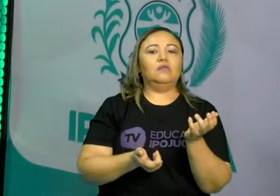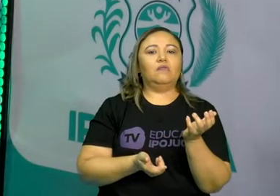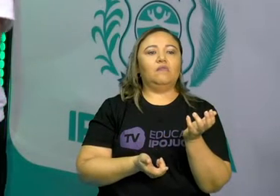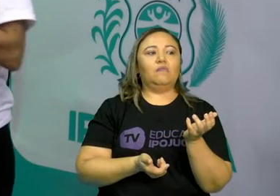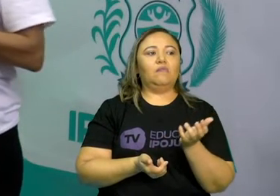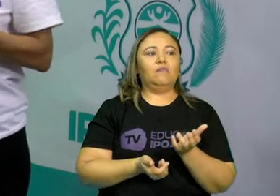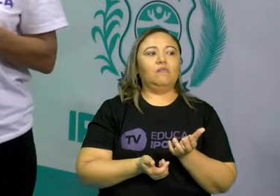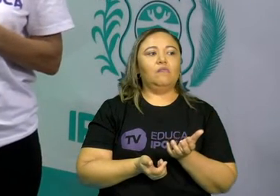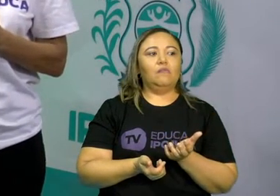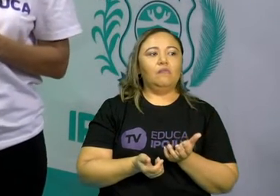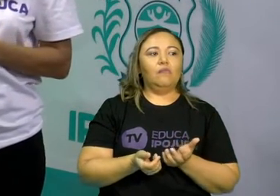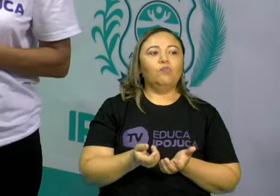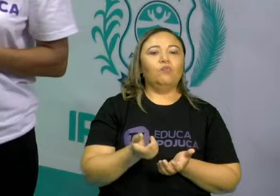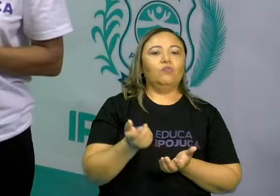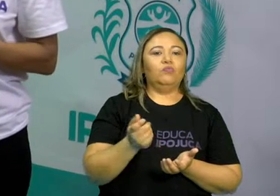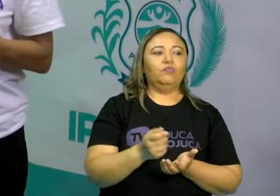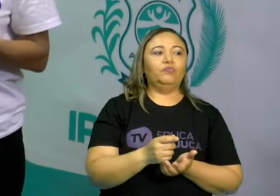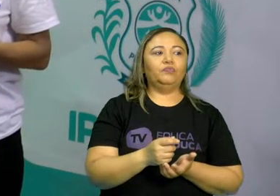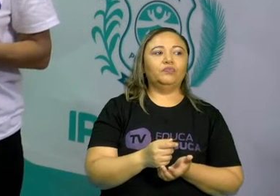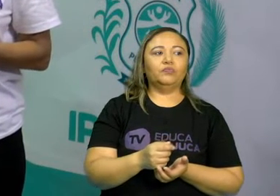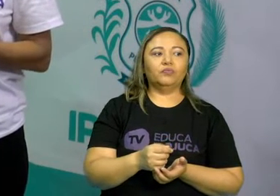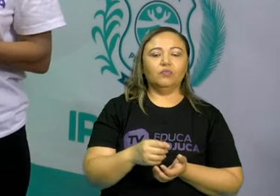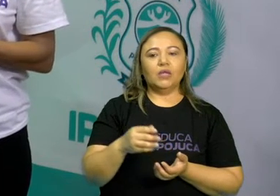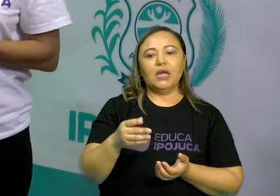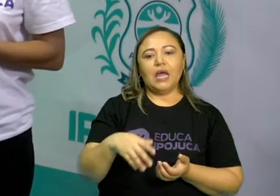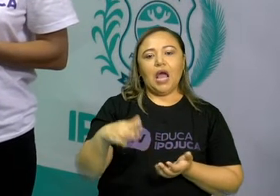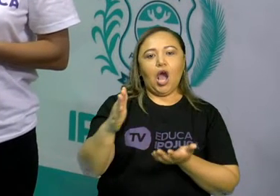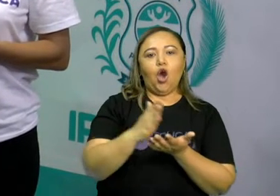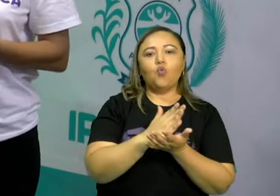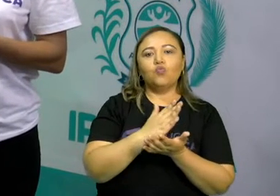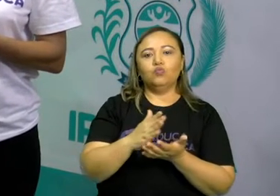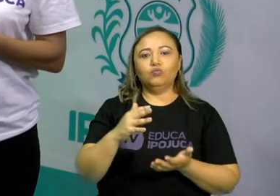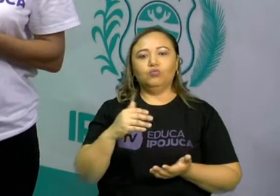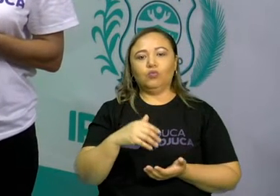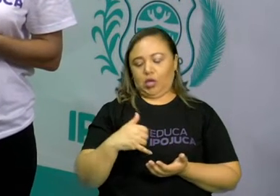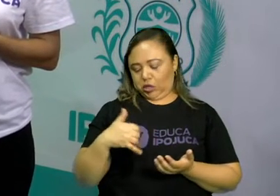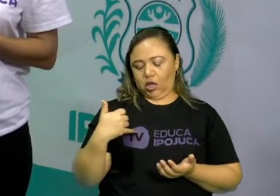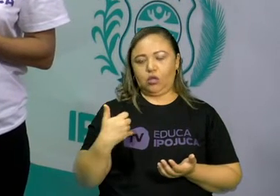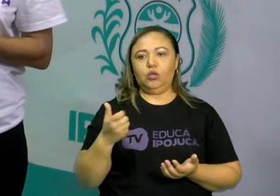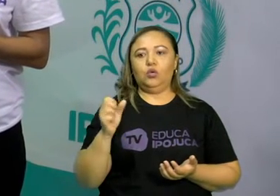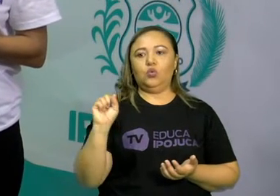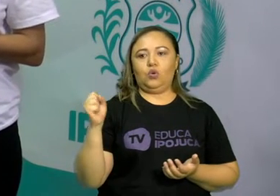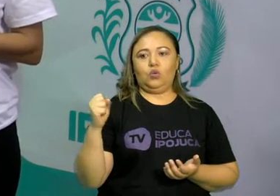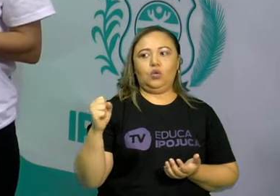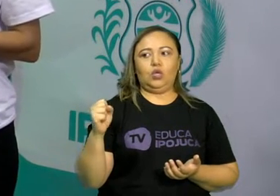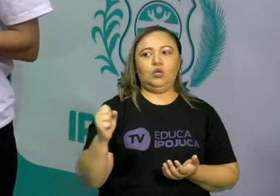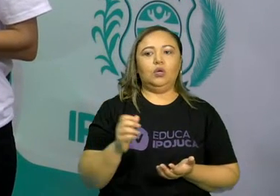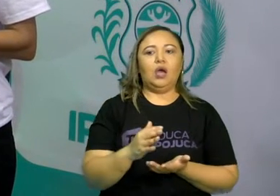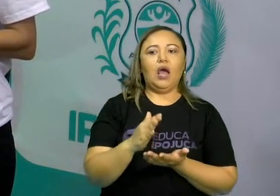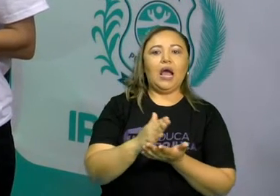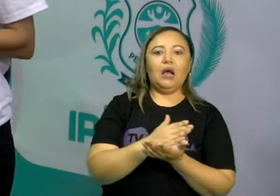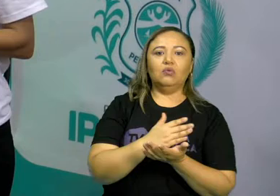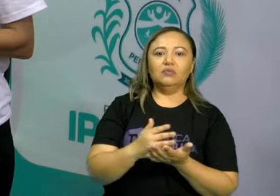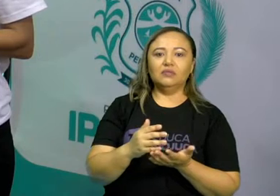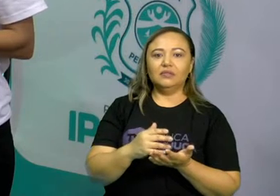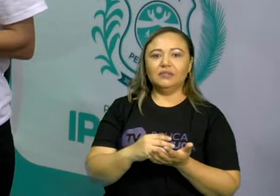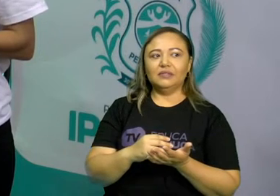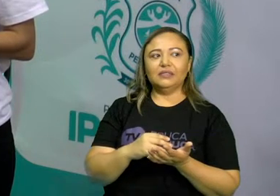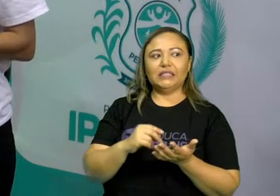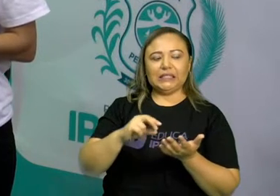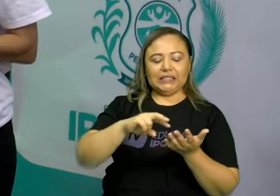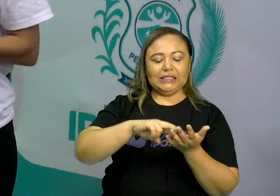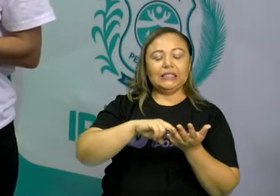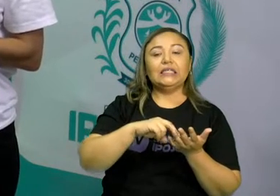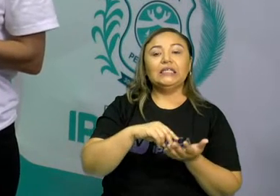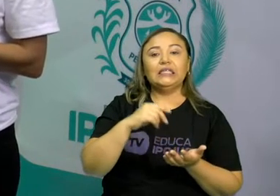Nós sabemos que você está no terceiro ano, tem oito anos, já tem uma quantidade de dente boa,